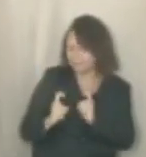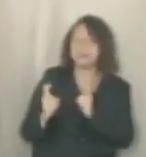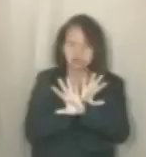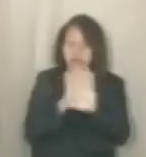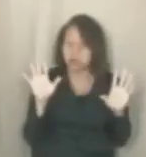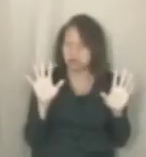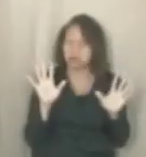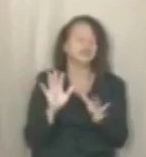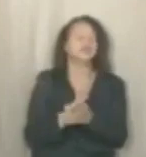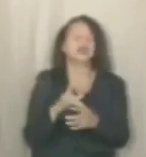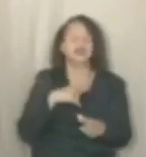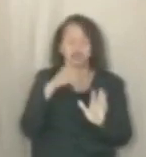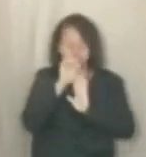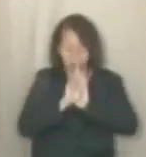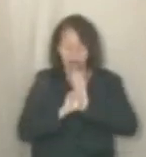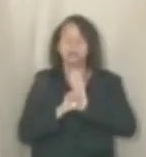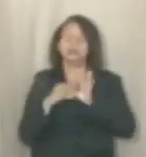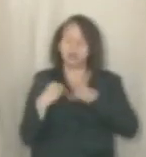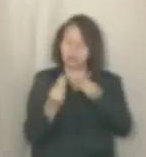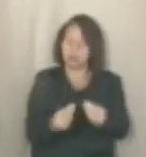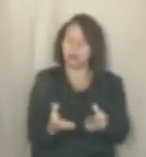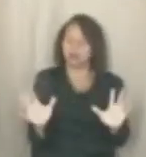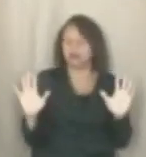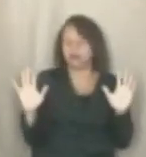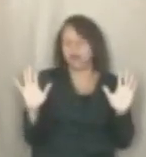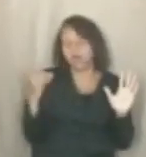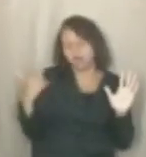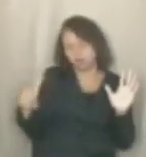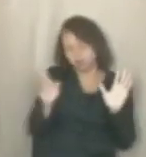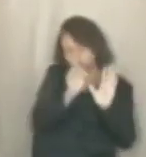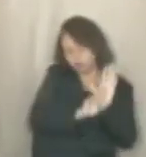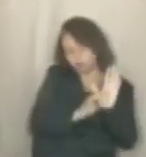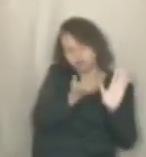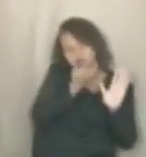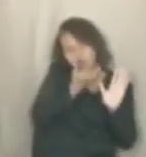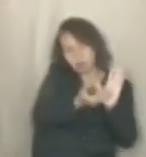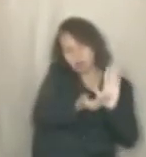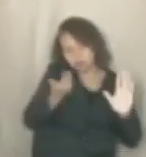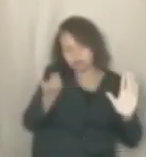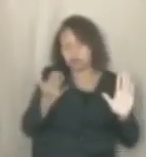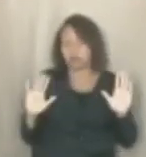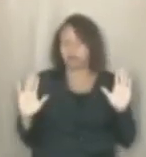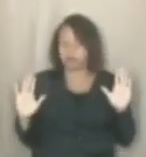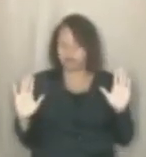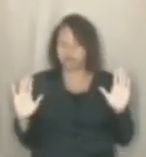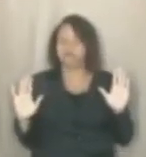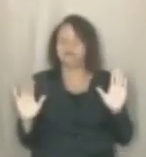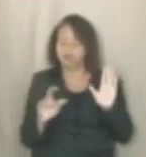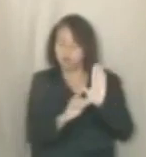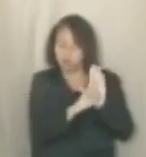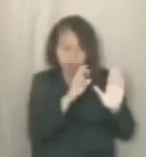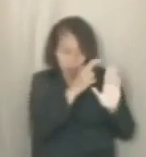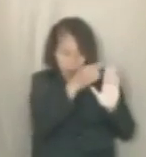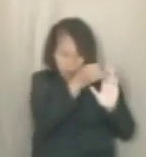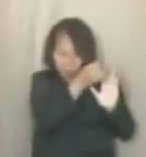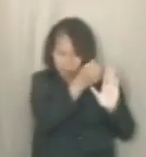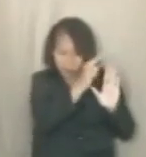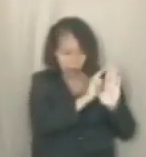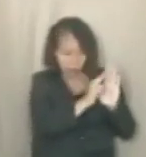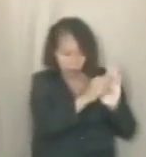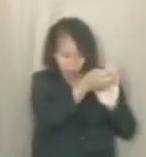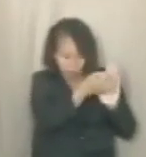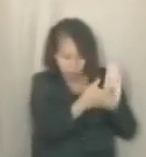antigo. Quem tem direito tem que receber, quem não tem direito tem que sair da lista. Então é uma lista que é preciso